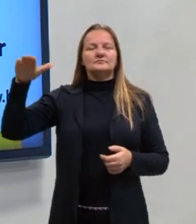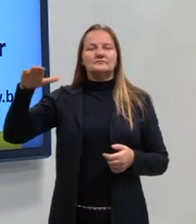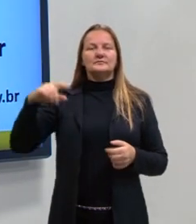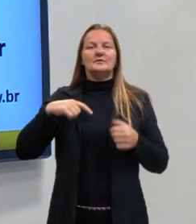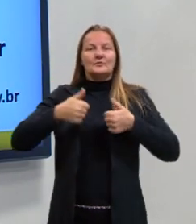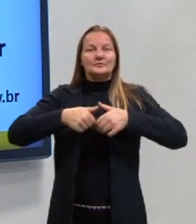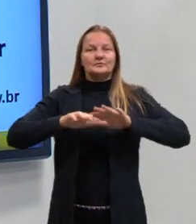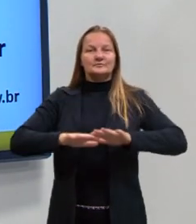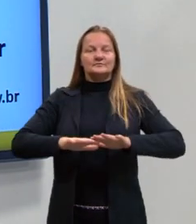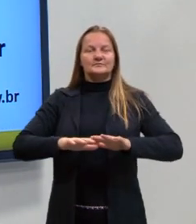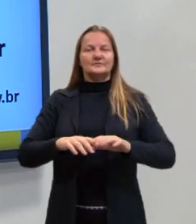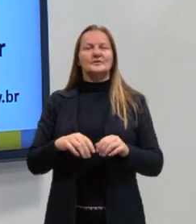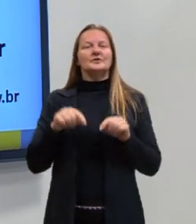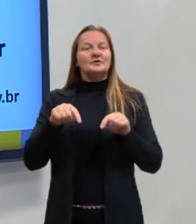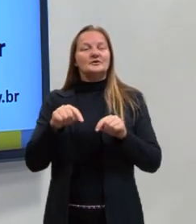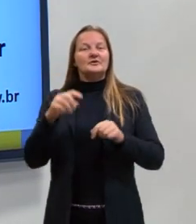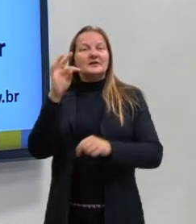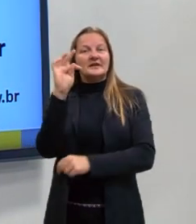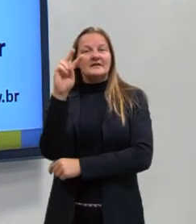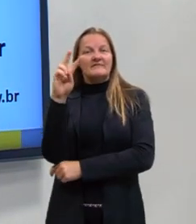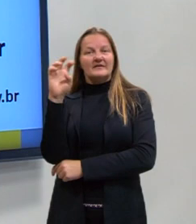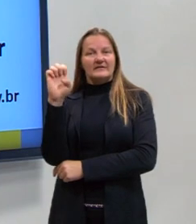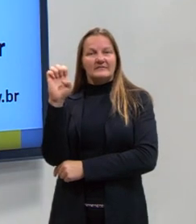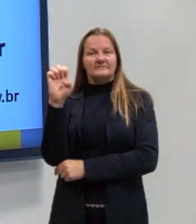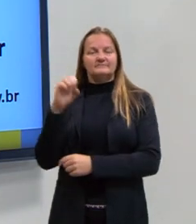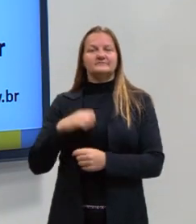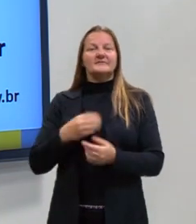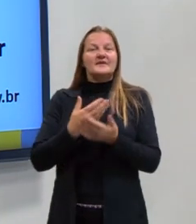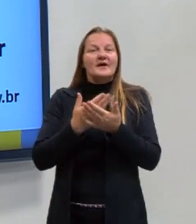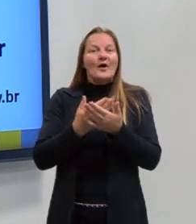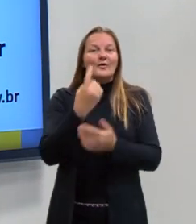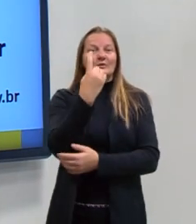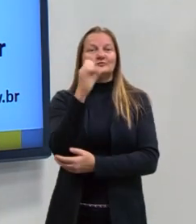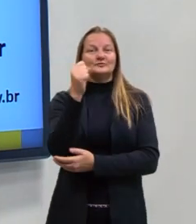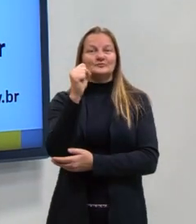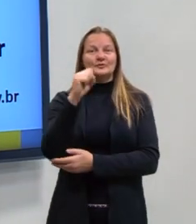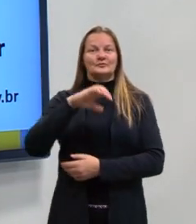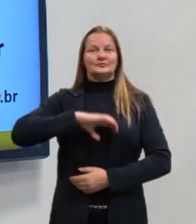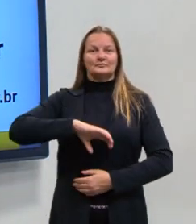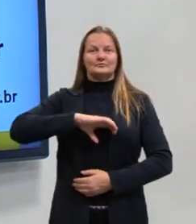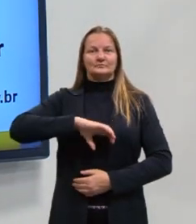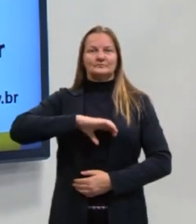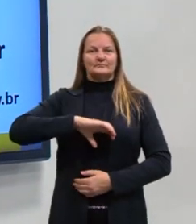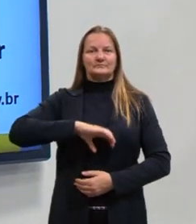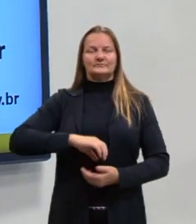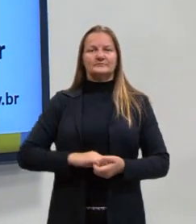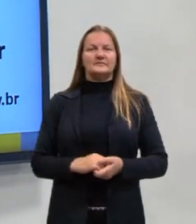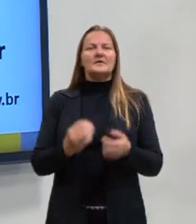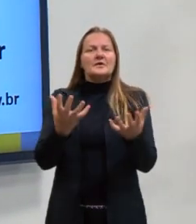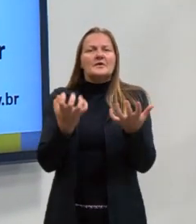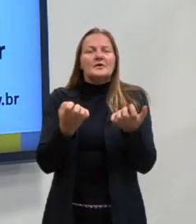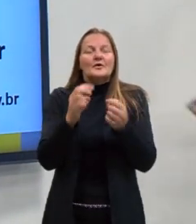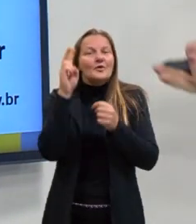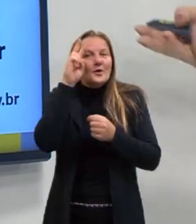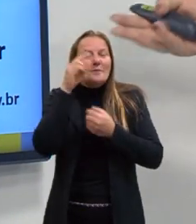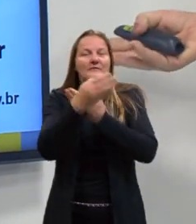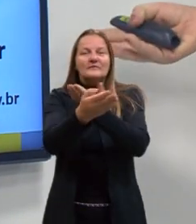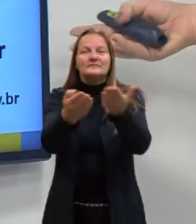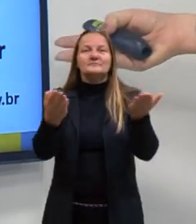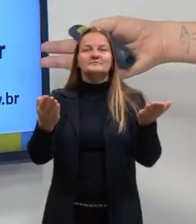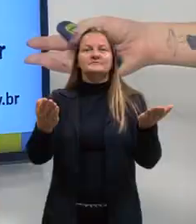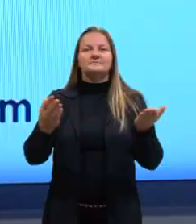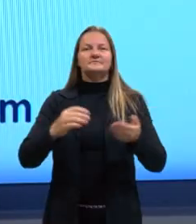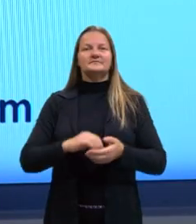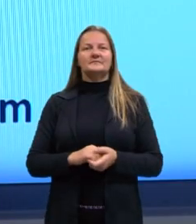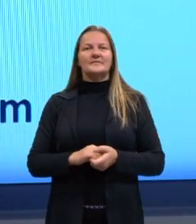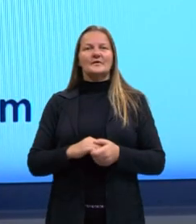aqui hoje nos estúdios da TVE para a nossa aula 18 de língua portuguesa. Quero lembrá-los antes disso que aqui no